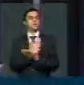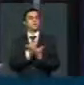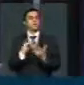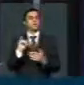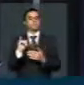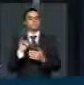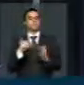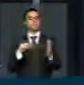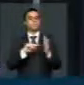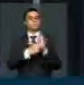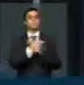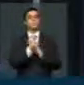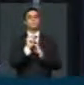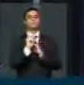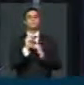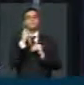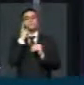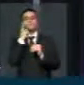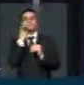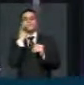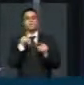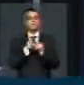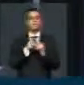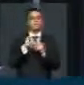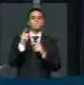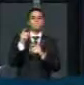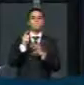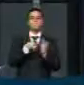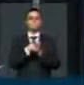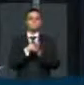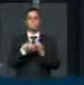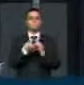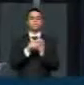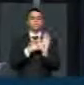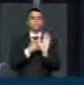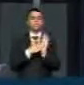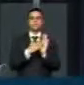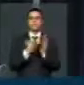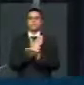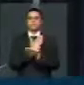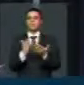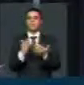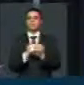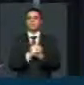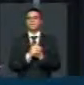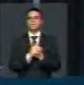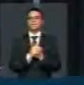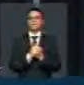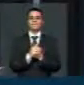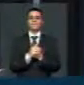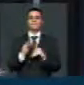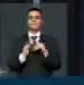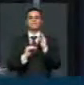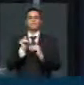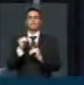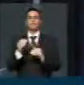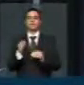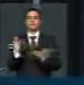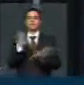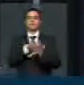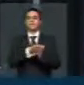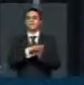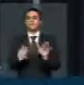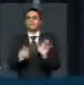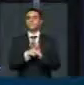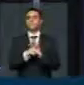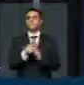estão acompanhar e propor e analisar proposições de programas que disciplinem assuntos referentes à inclusão das terapias